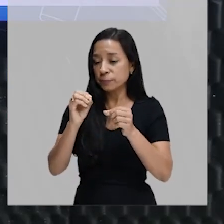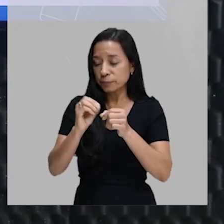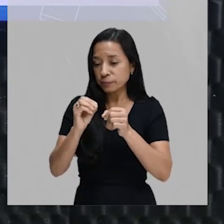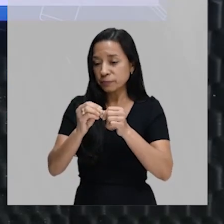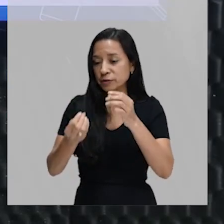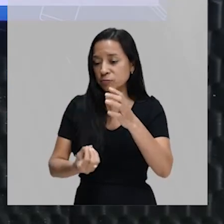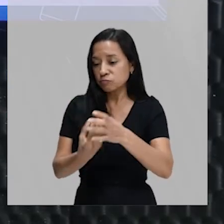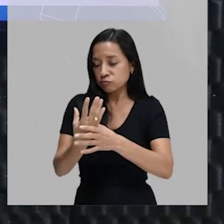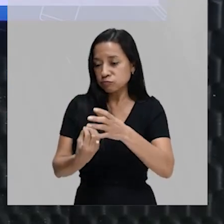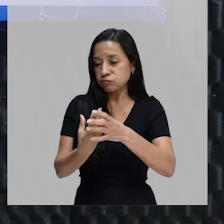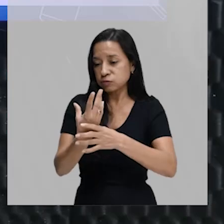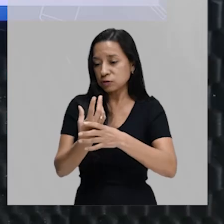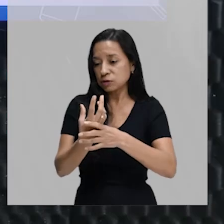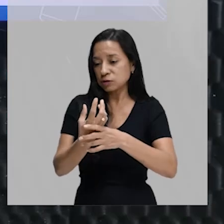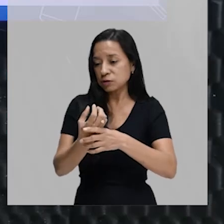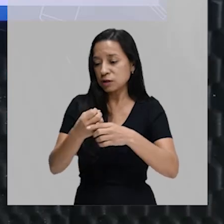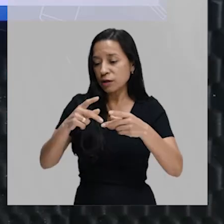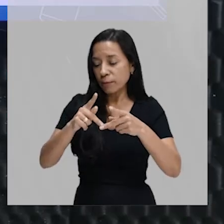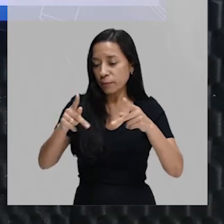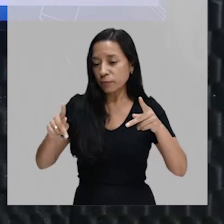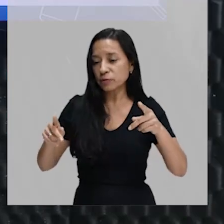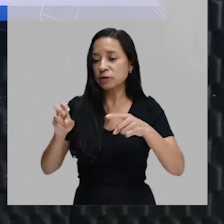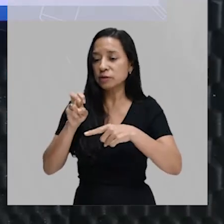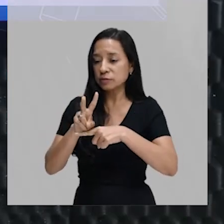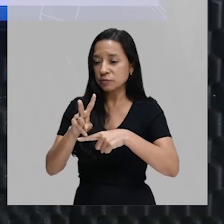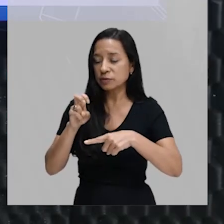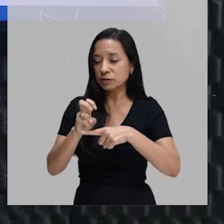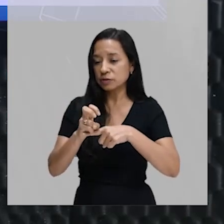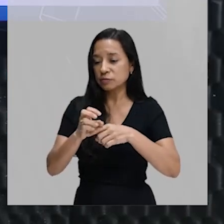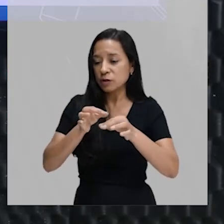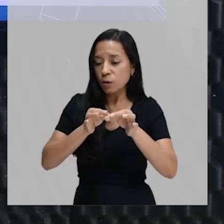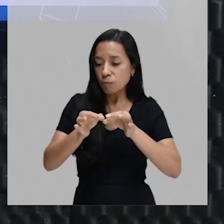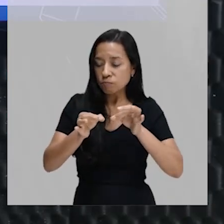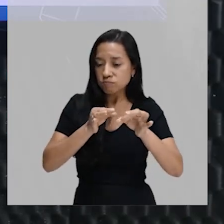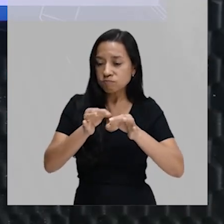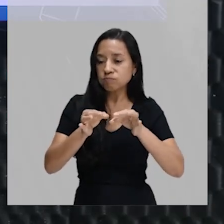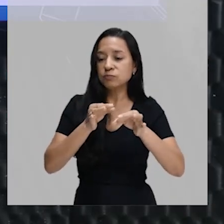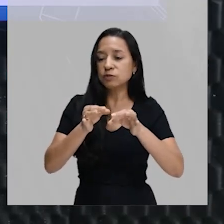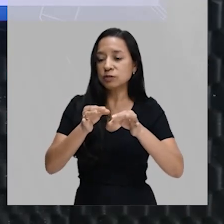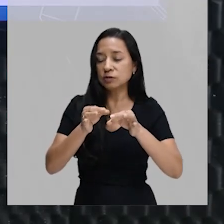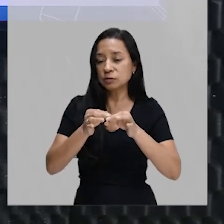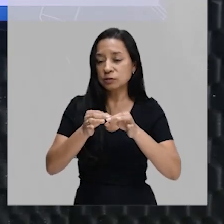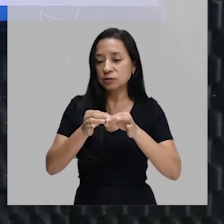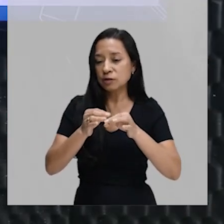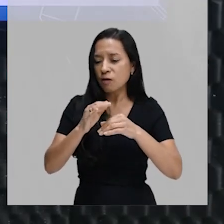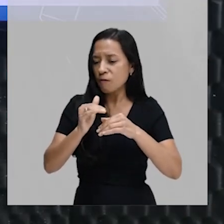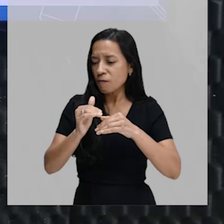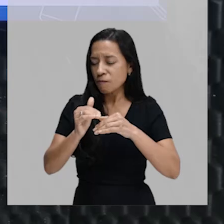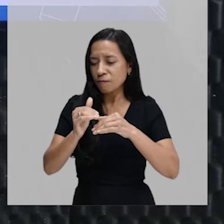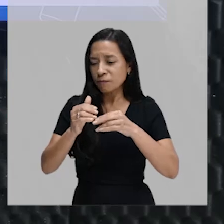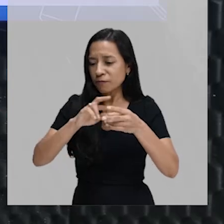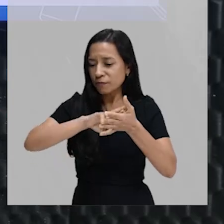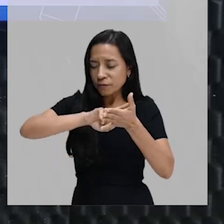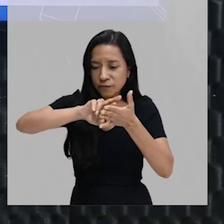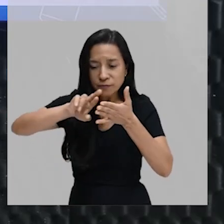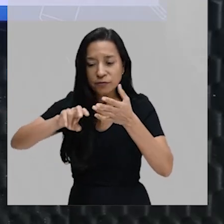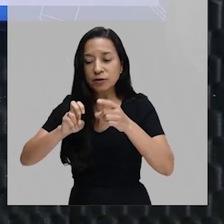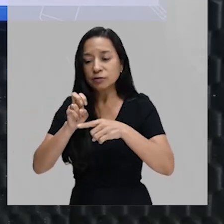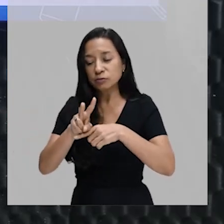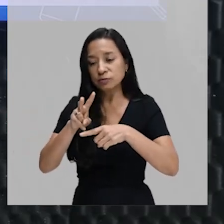virais. E essas proteínas virais vão ser montadas, formando vários vírus no interior dessa